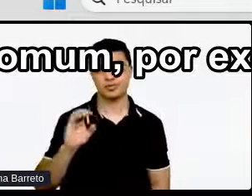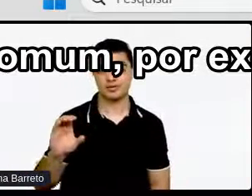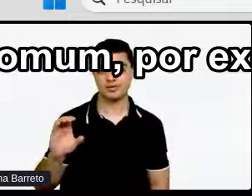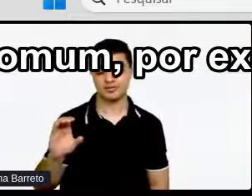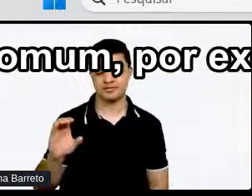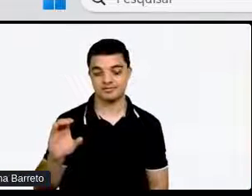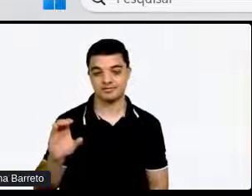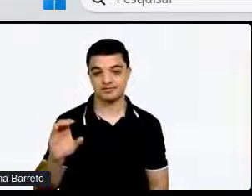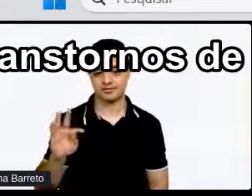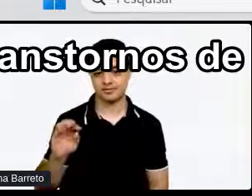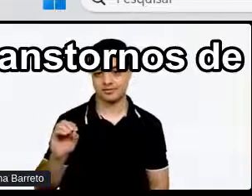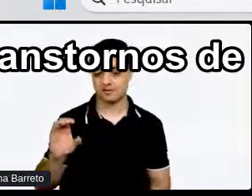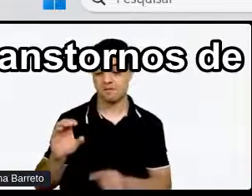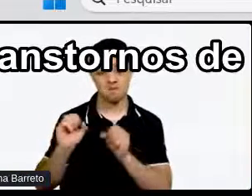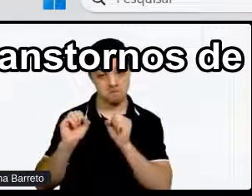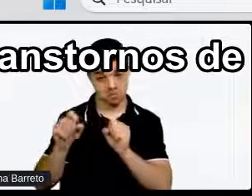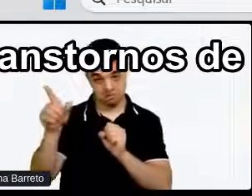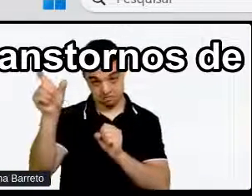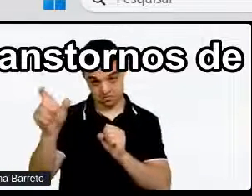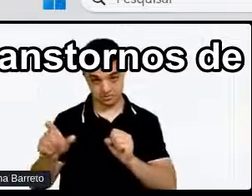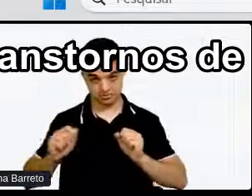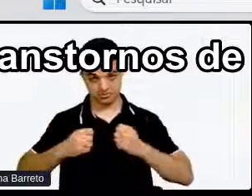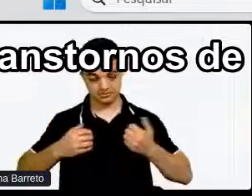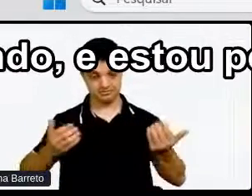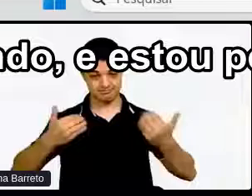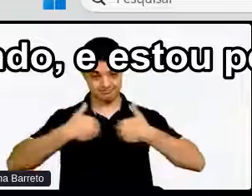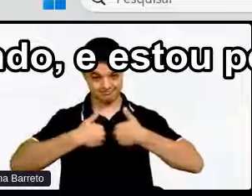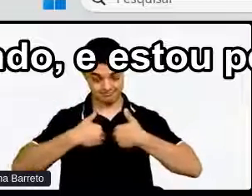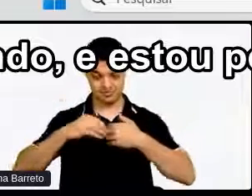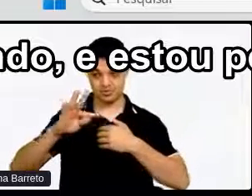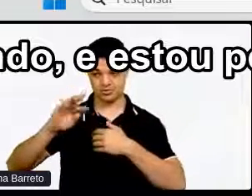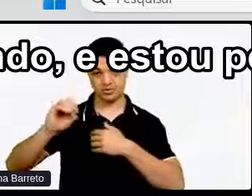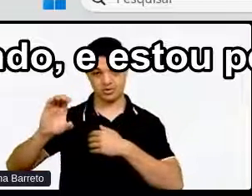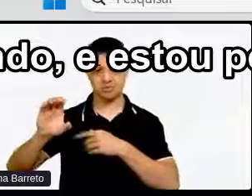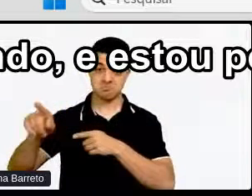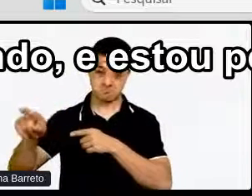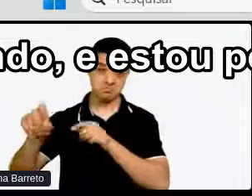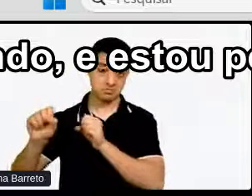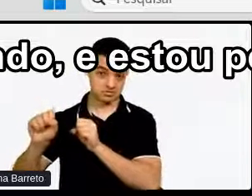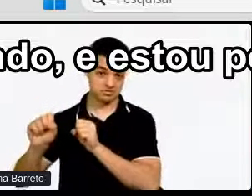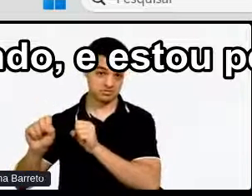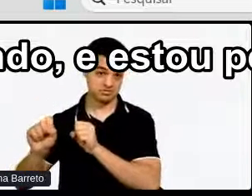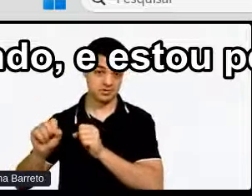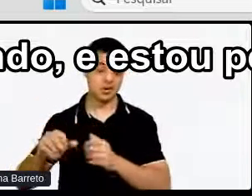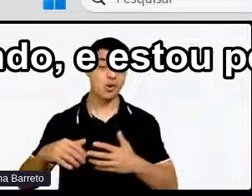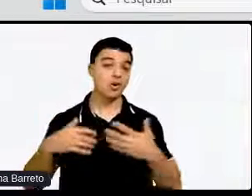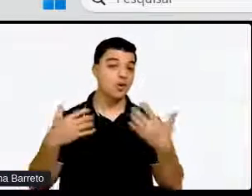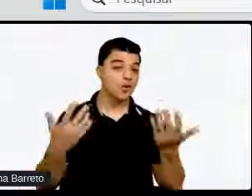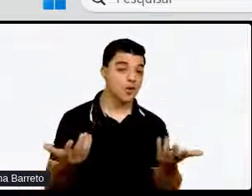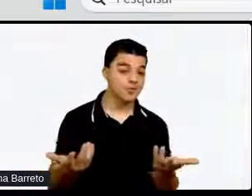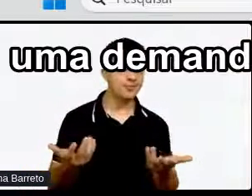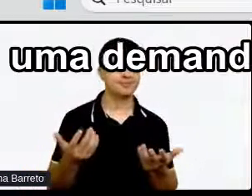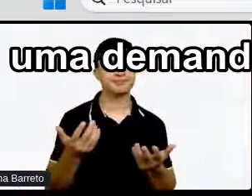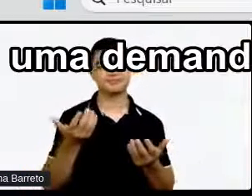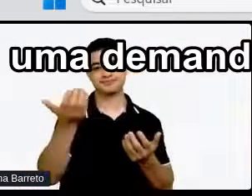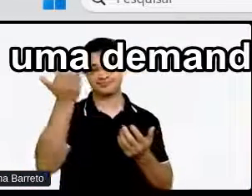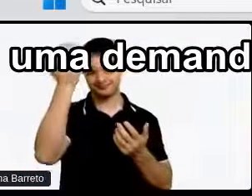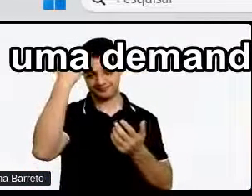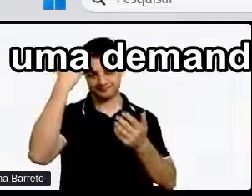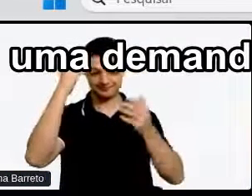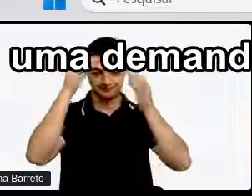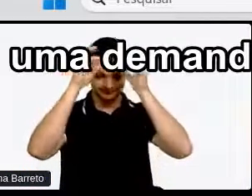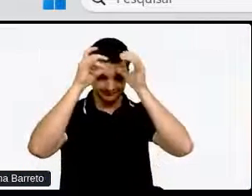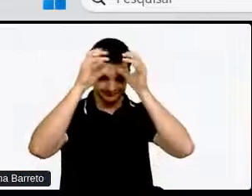Numa pessoa autista Outros transtornos De humor De Neurológicos Eu estava estudando Estou pesquisando Ainda por exemplo Uma